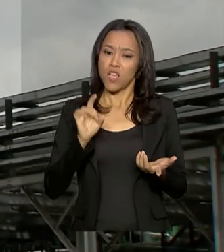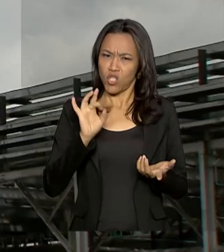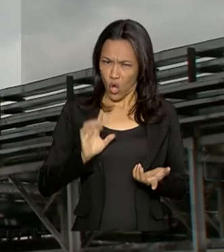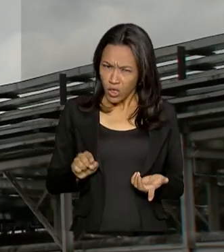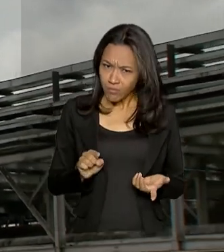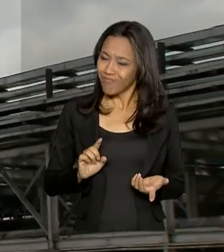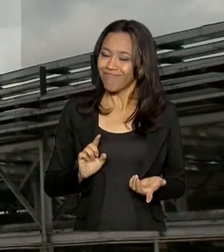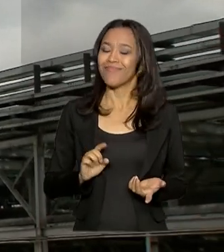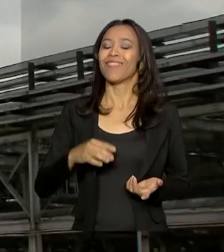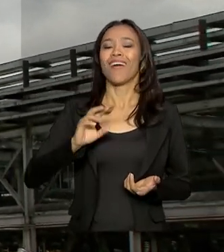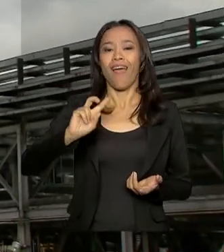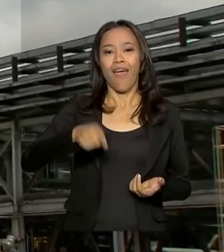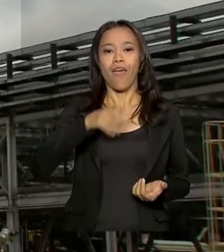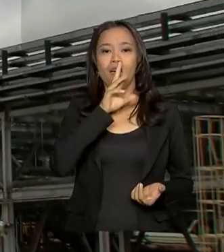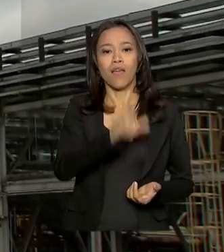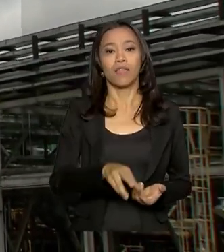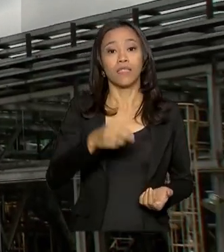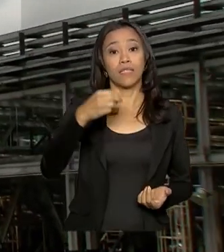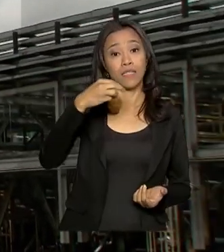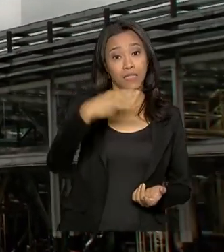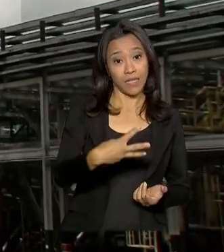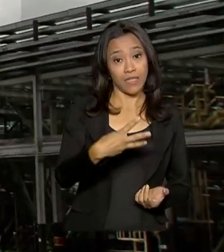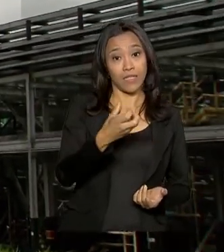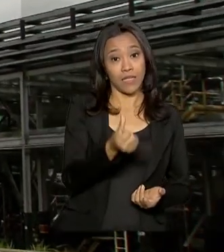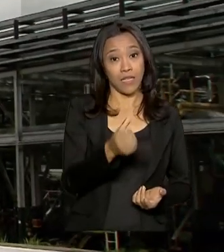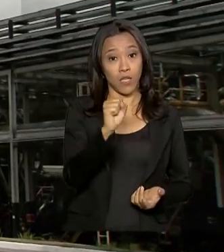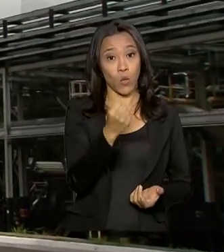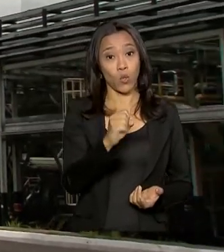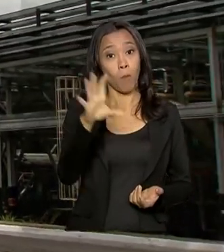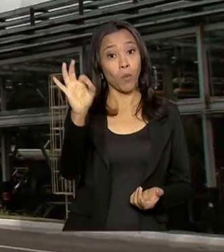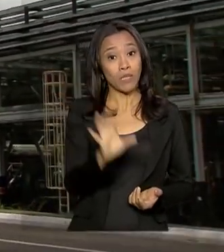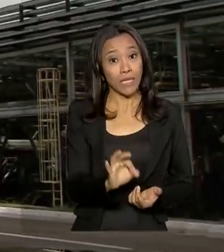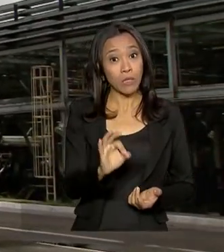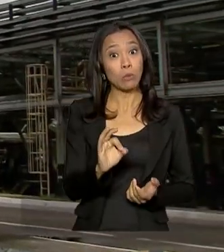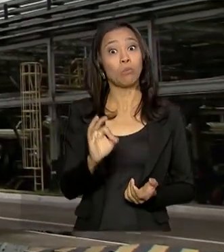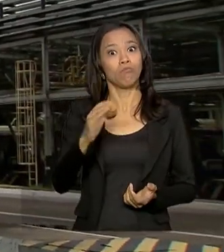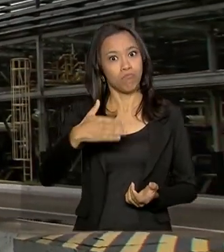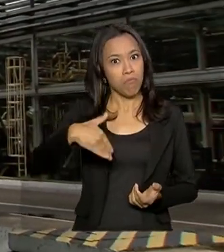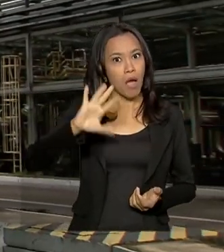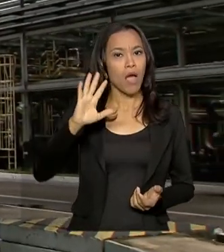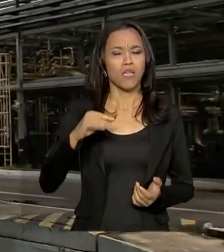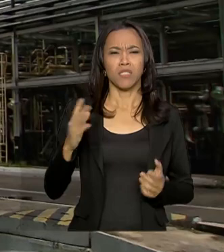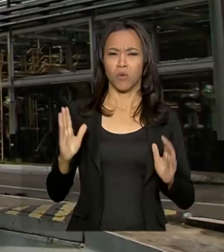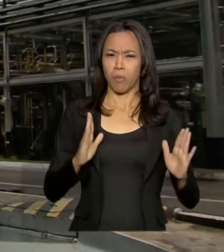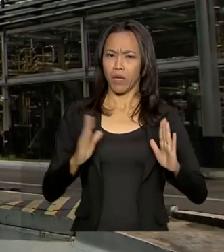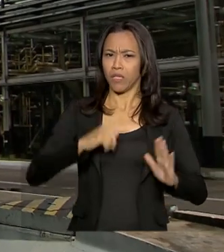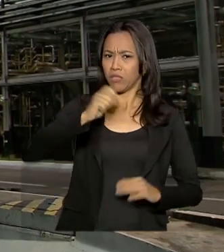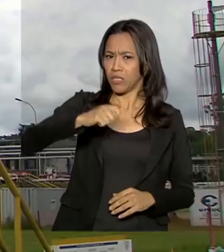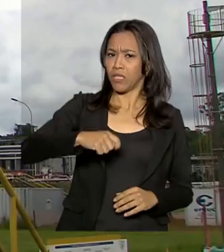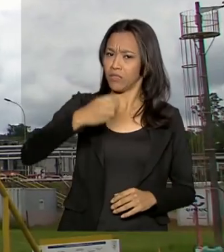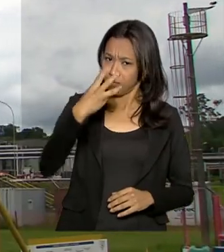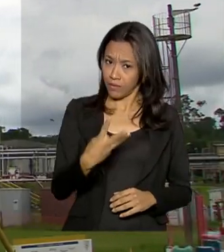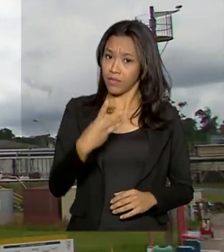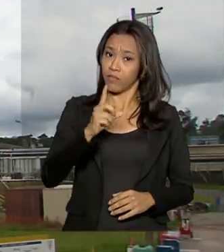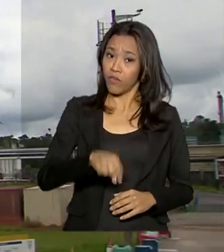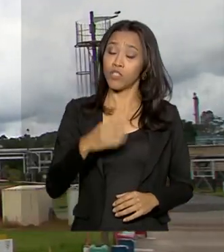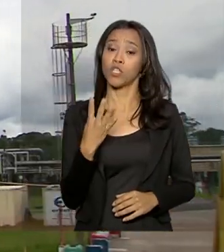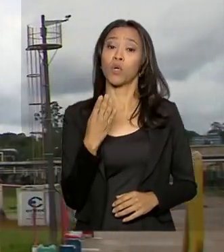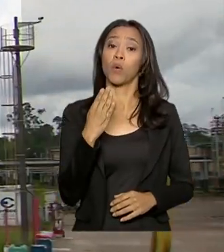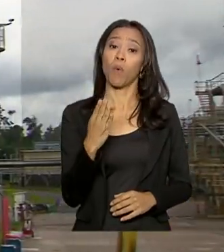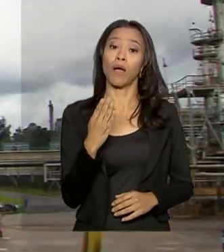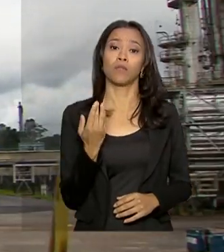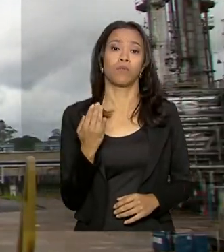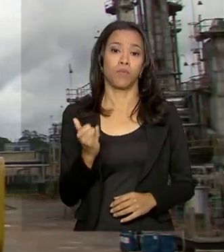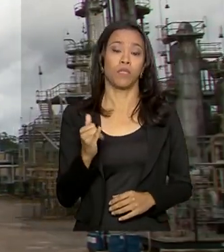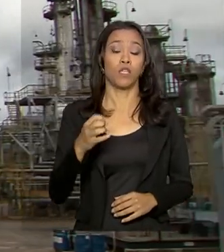é 368% maior do que o lucro obtido nos três primeiros meses do ano, que foi de 4 bilhões de reais